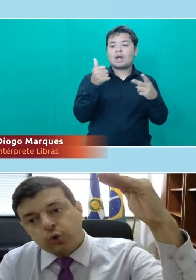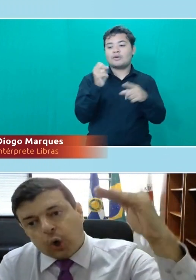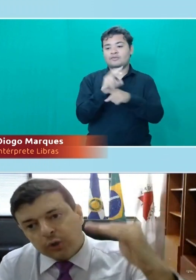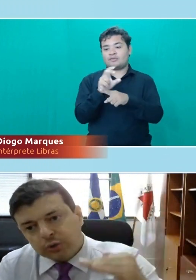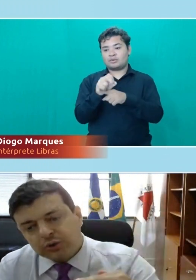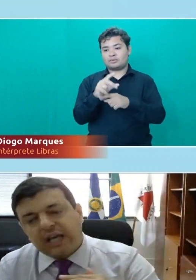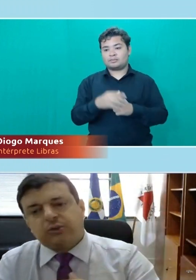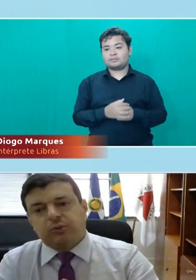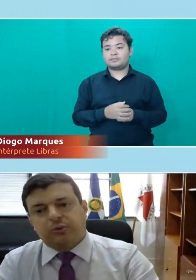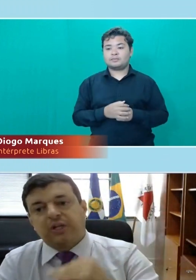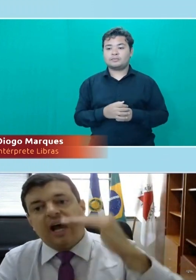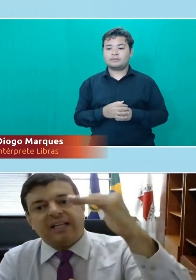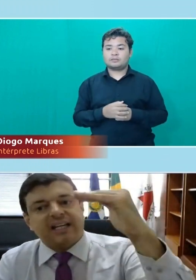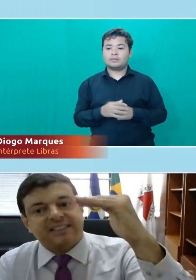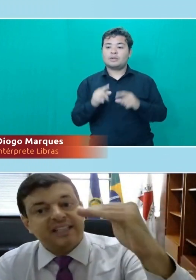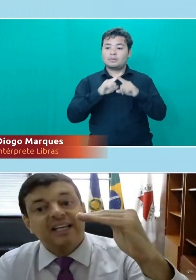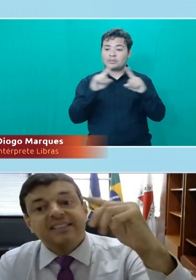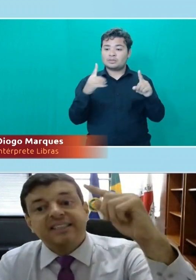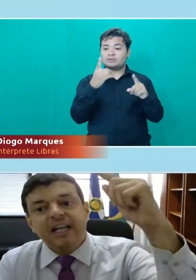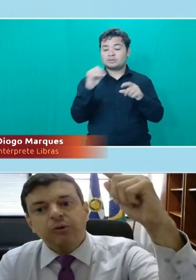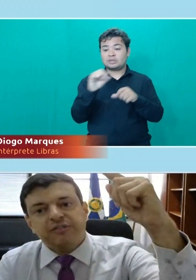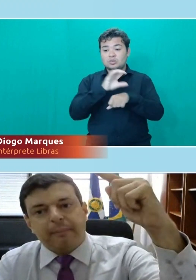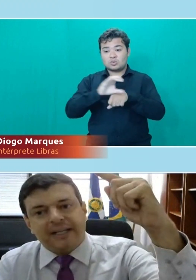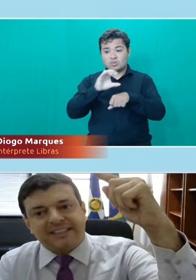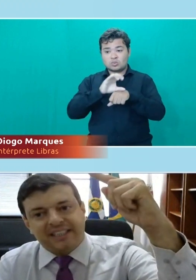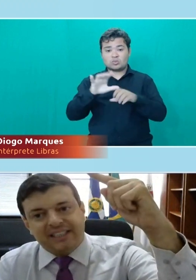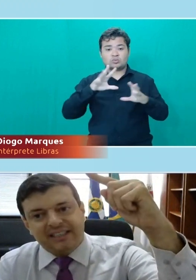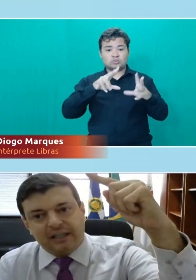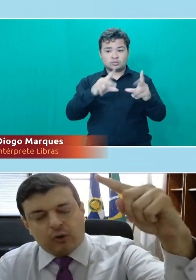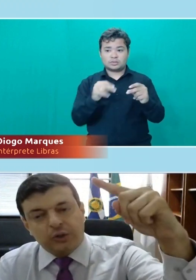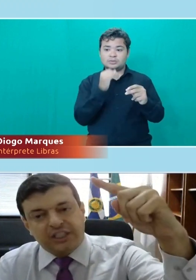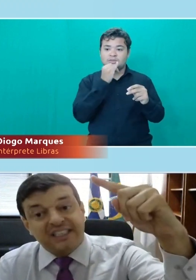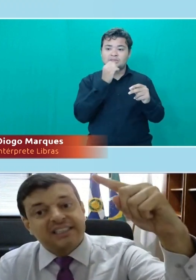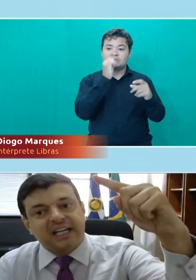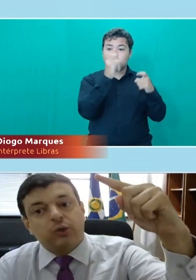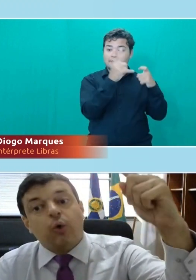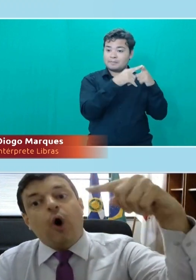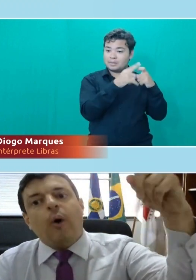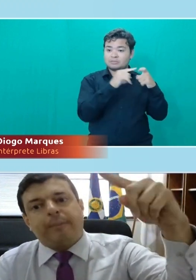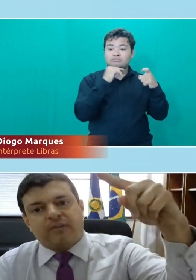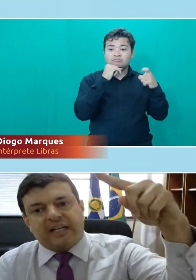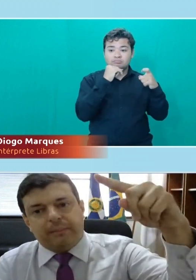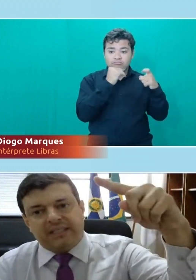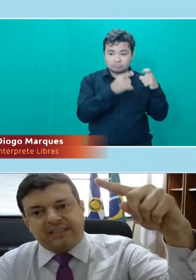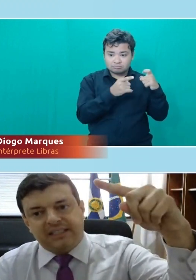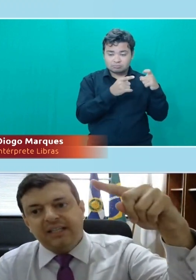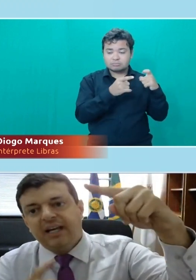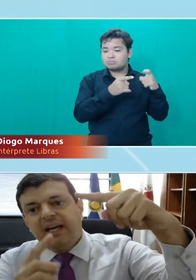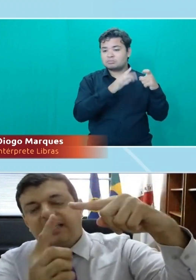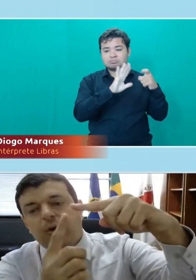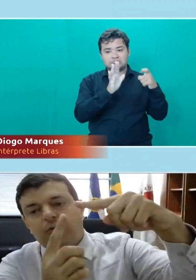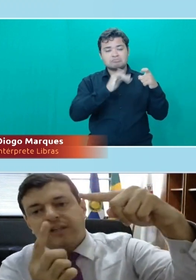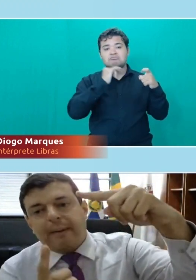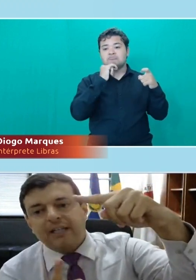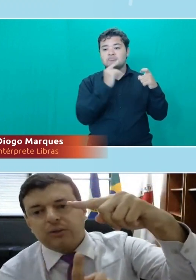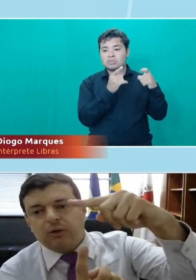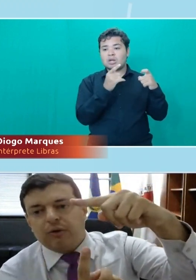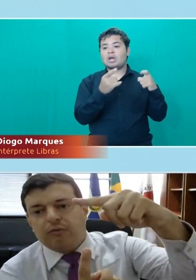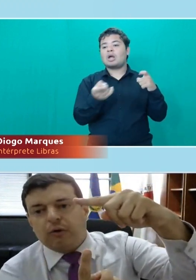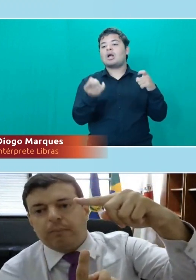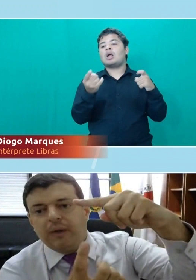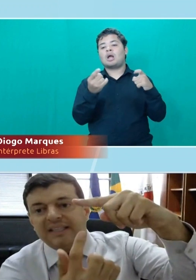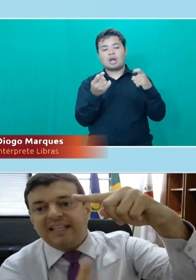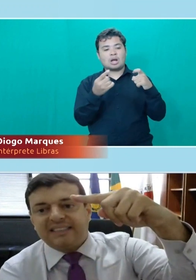escalono todos os 10 cursos. Até se não tiver Medicina, cotista inscrito ou aprovado em Medicina, então, vou ter